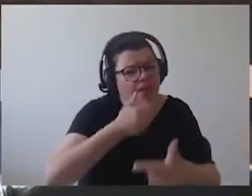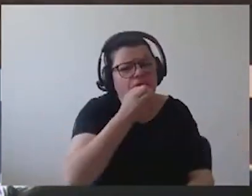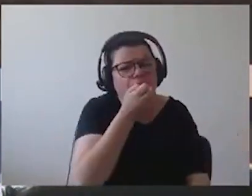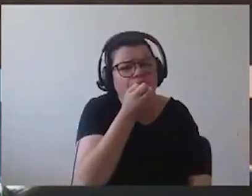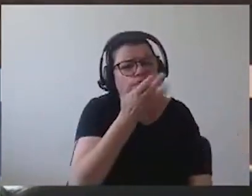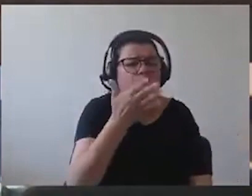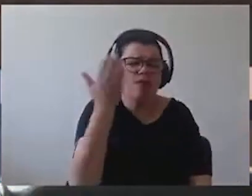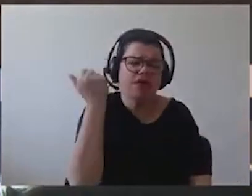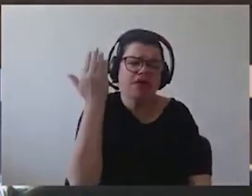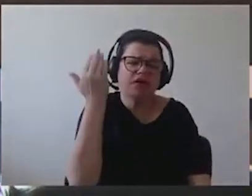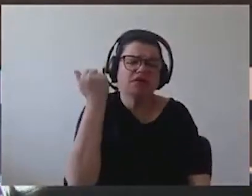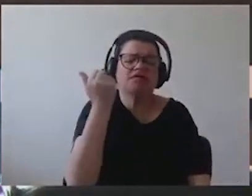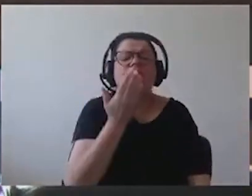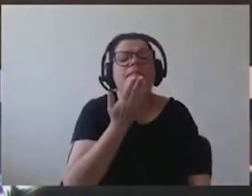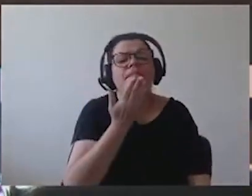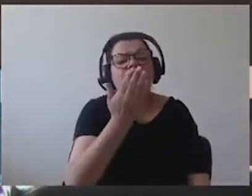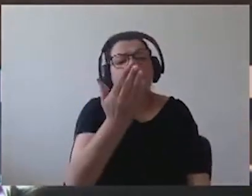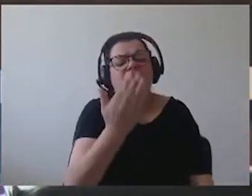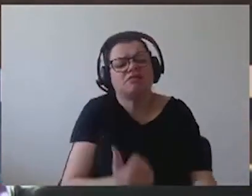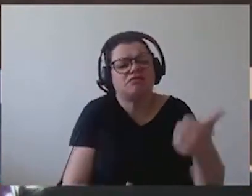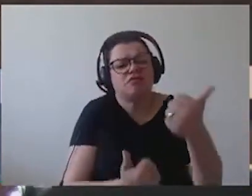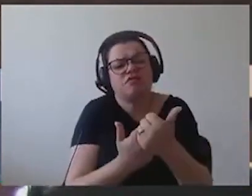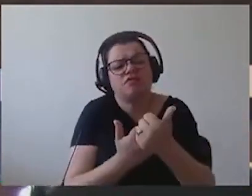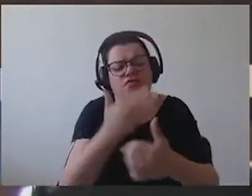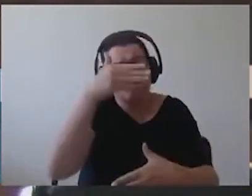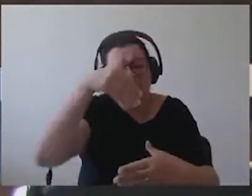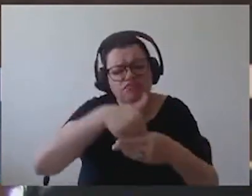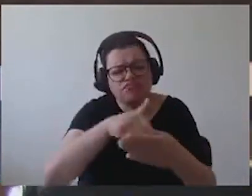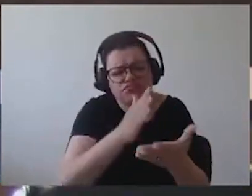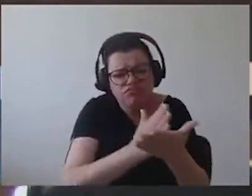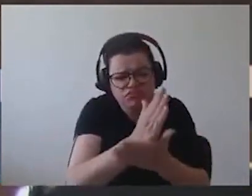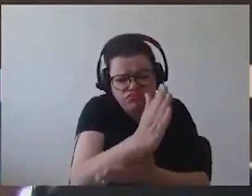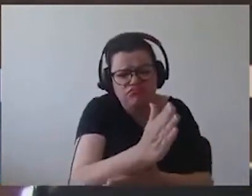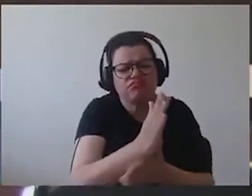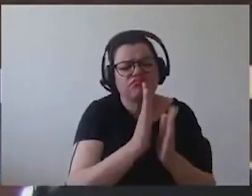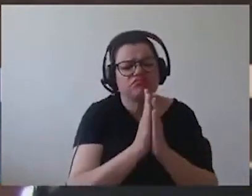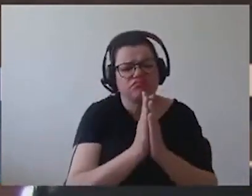voto dos senhores deputados para que essa sugestão seja encaminhada ao...